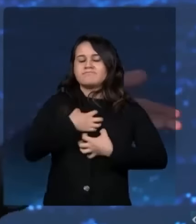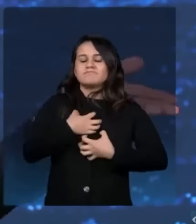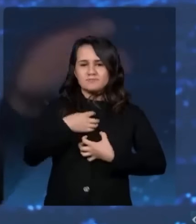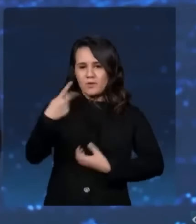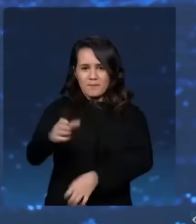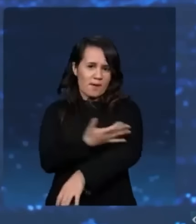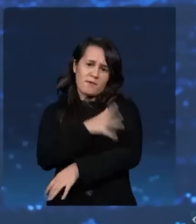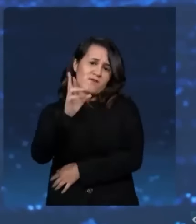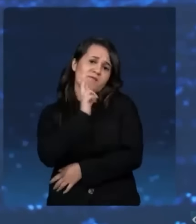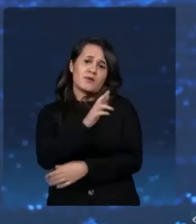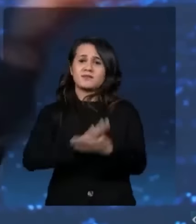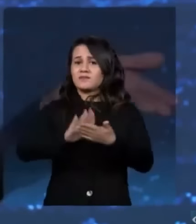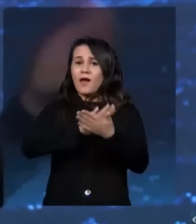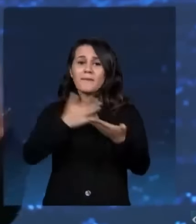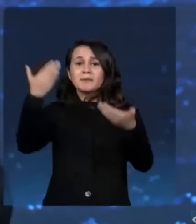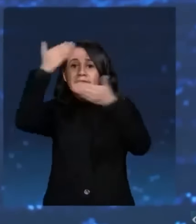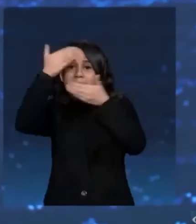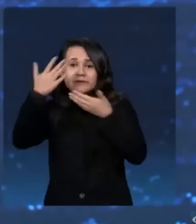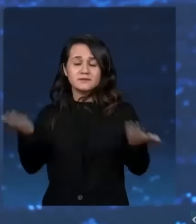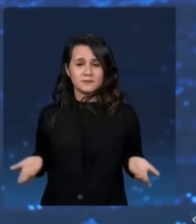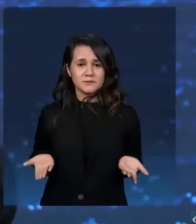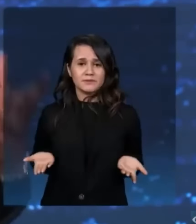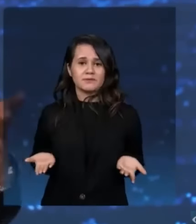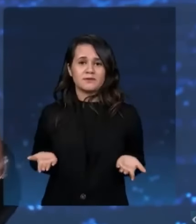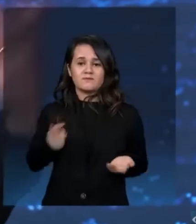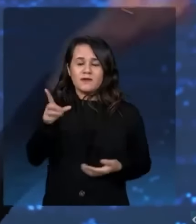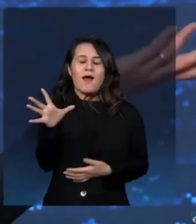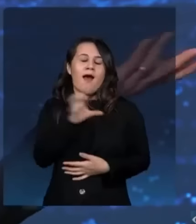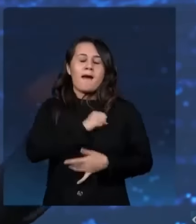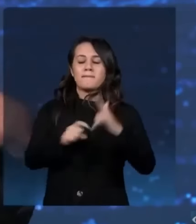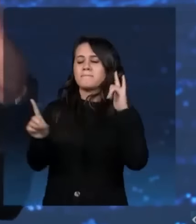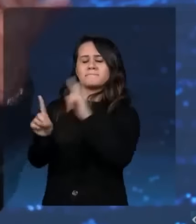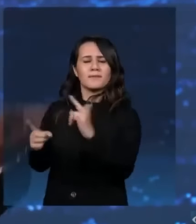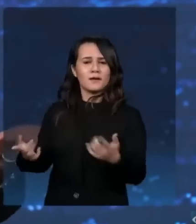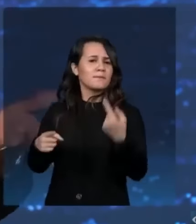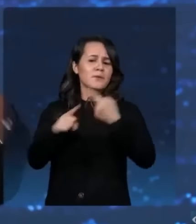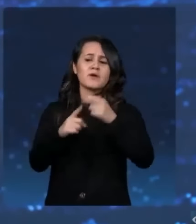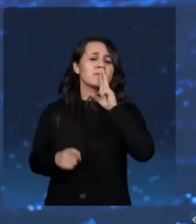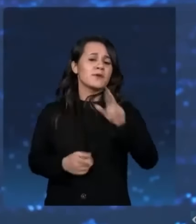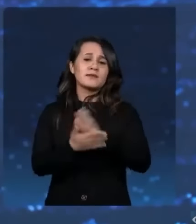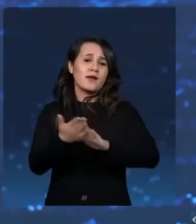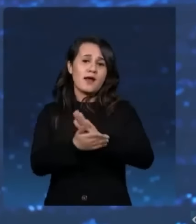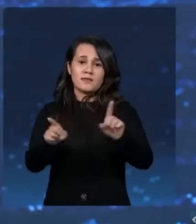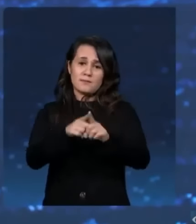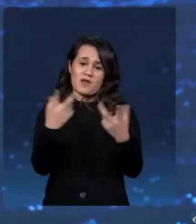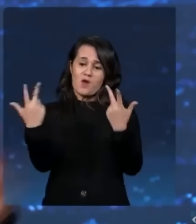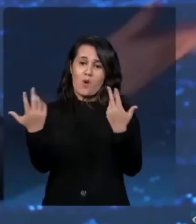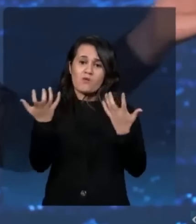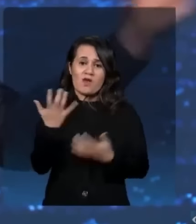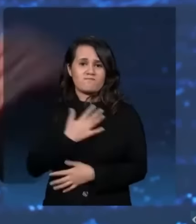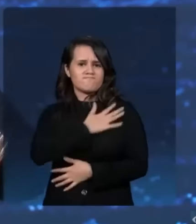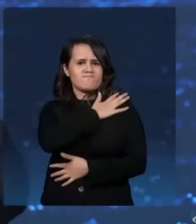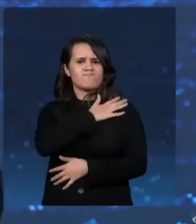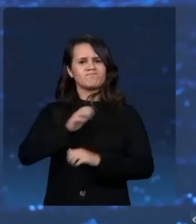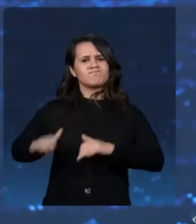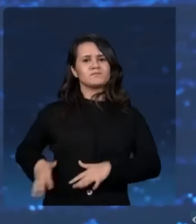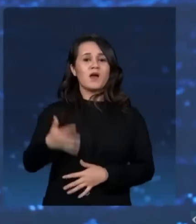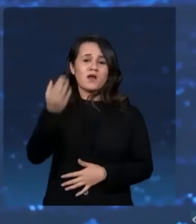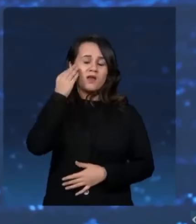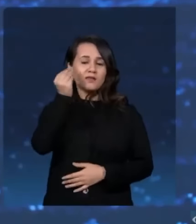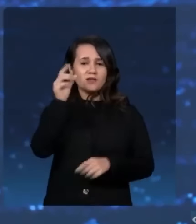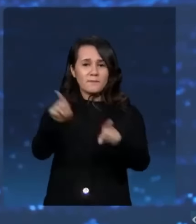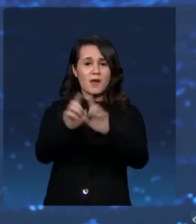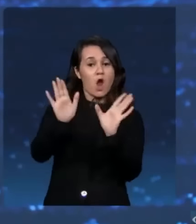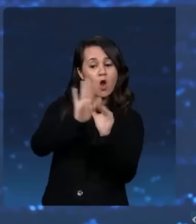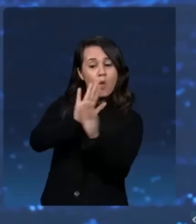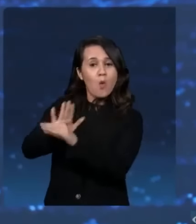Só que você não responde sobre o terrorismo que você ama, você não responde porque você também quer fazer uma ditadura aqui. Você quer trazer a rachadinha, né,